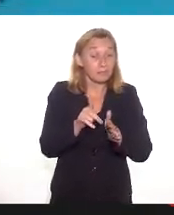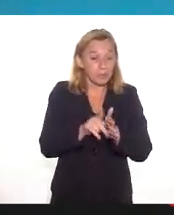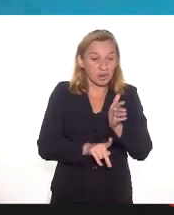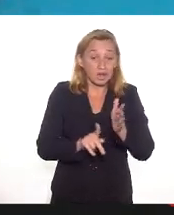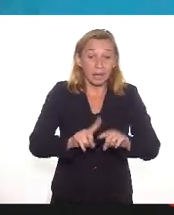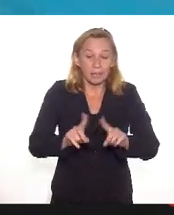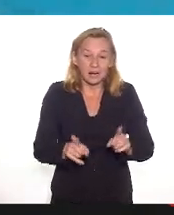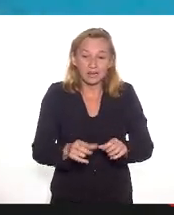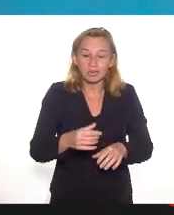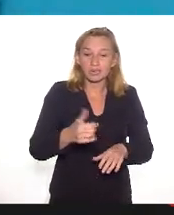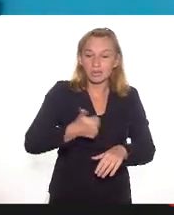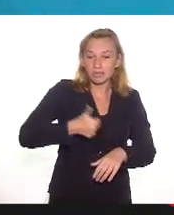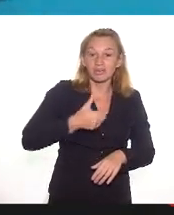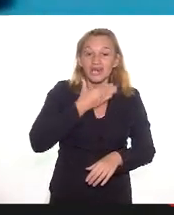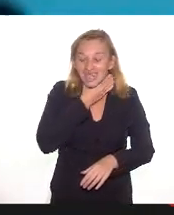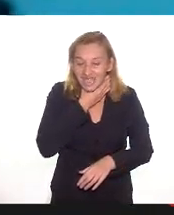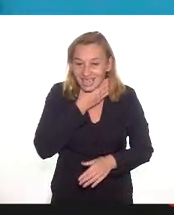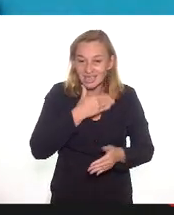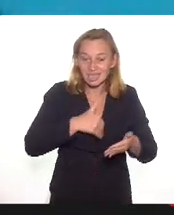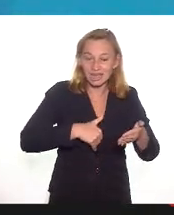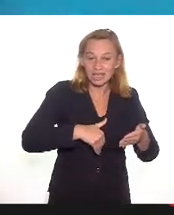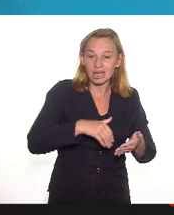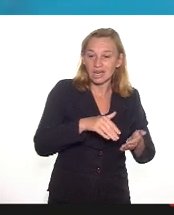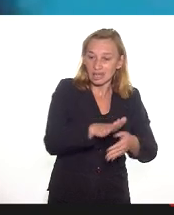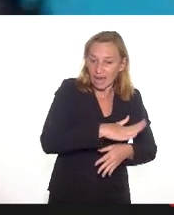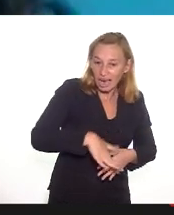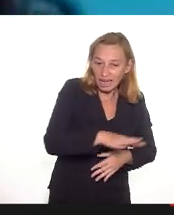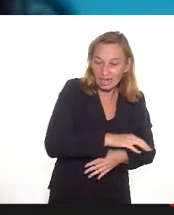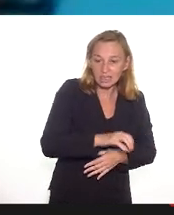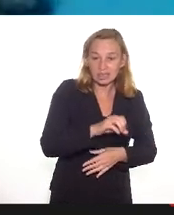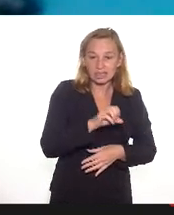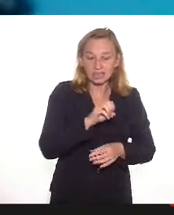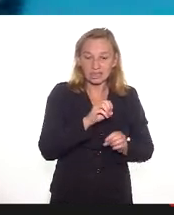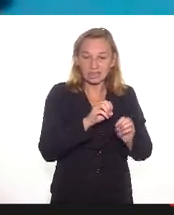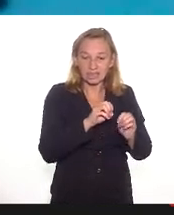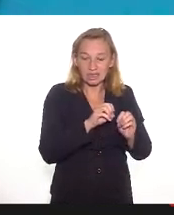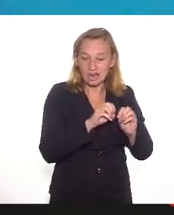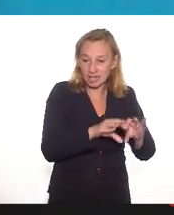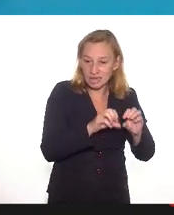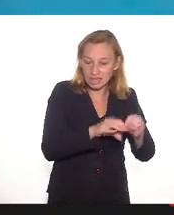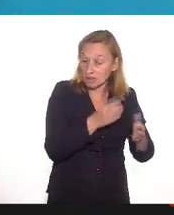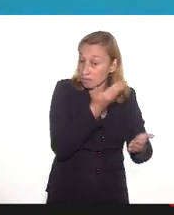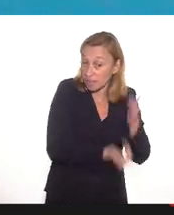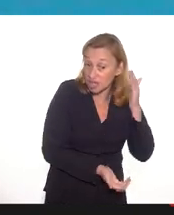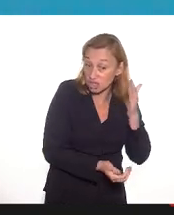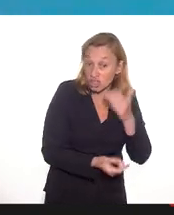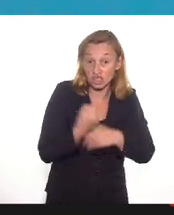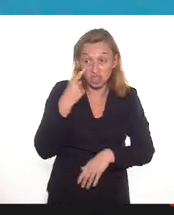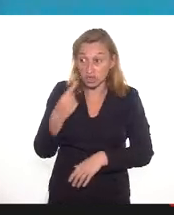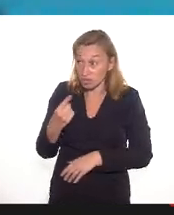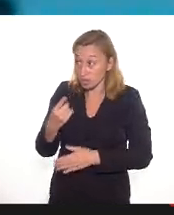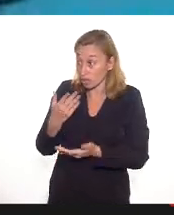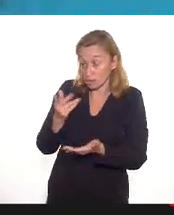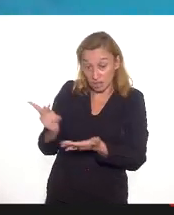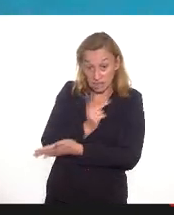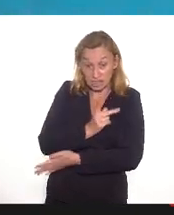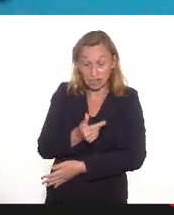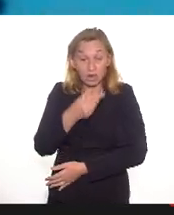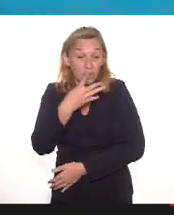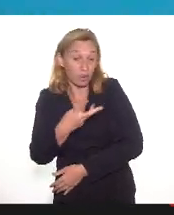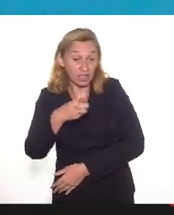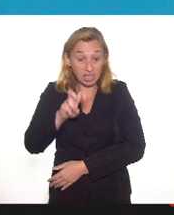equipe de educadores é demitida, né, isso já aconteceu, a gente vê aqui no Museu do Amanhã também, que quando foi inaugurado tinha uma equipe de 45